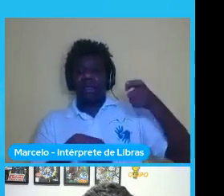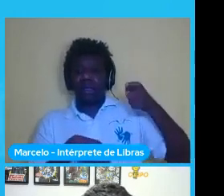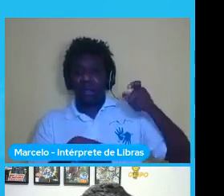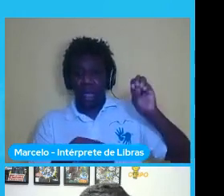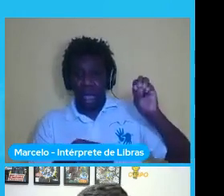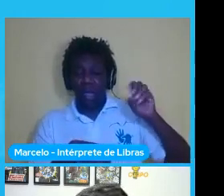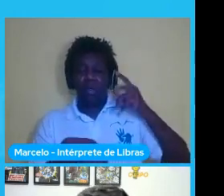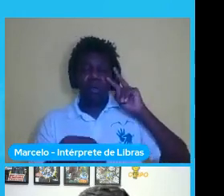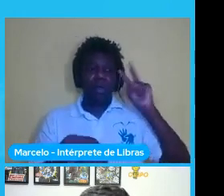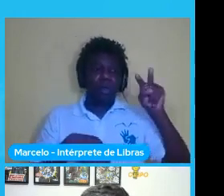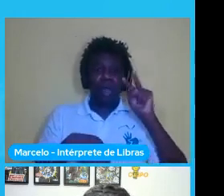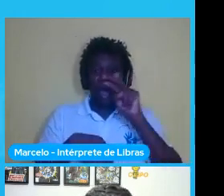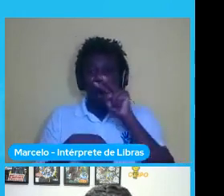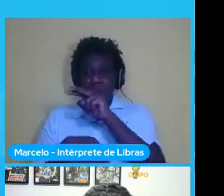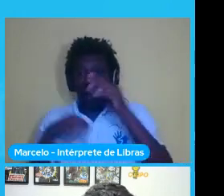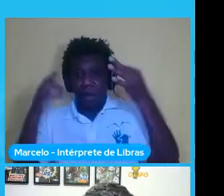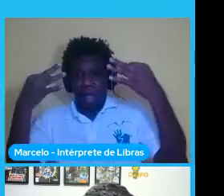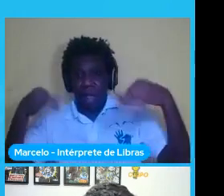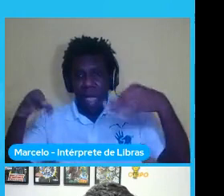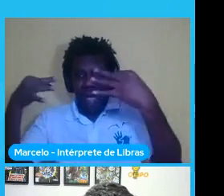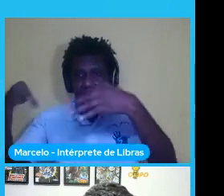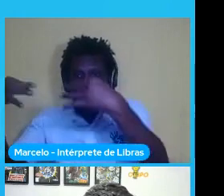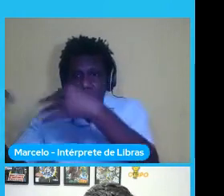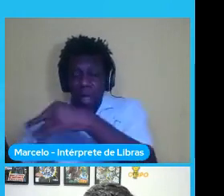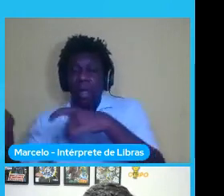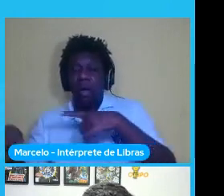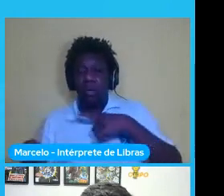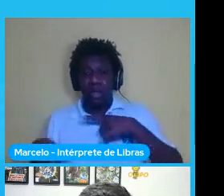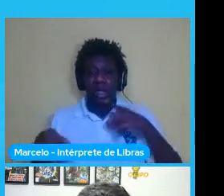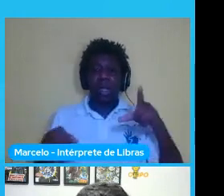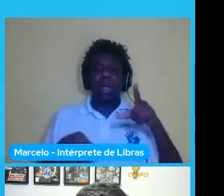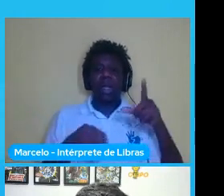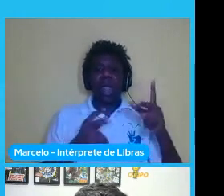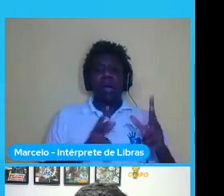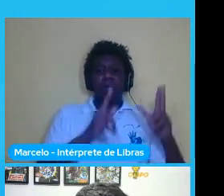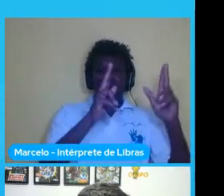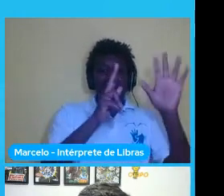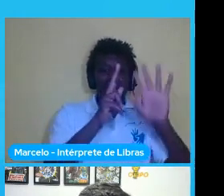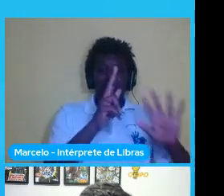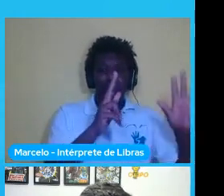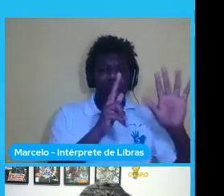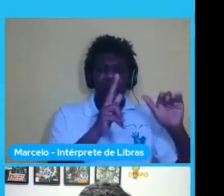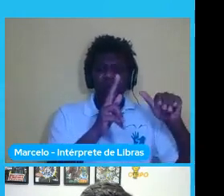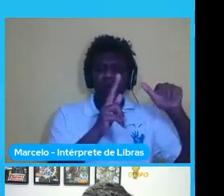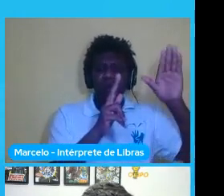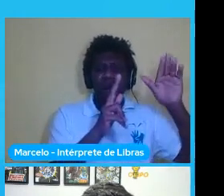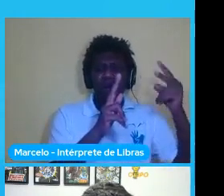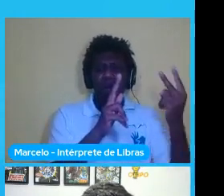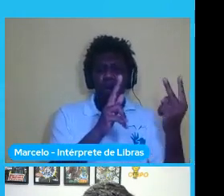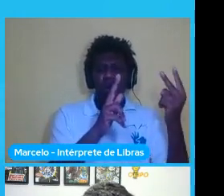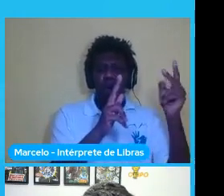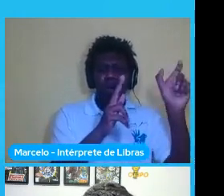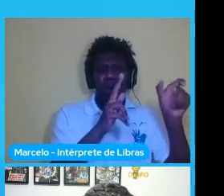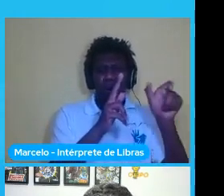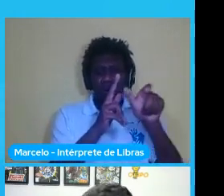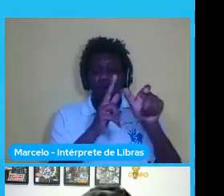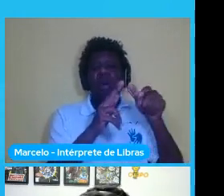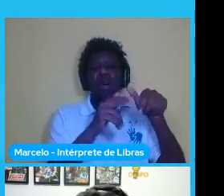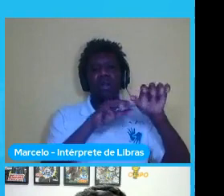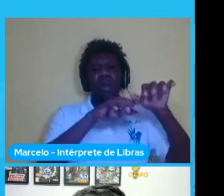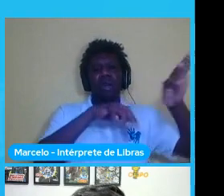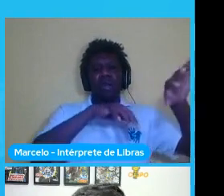corretas então imagens que tinham mais de duas pessoas que tinham algum problema nas imagens eu fui separando também